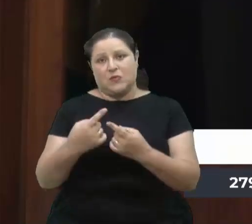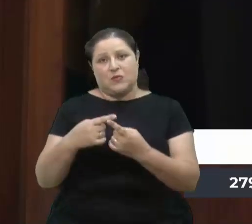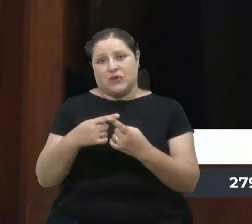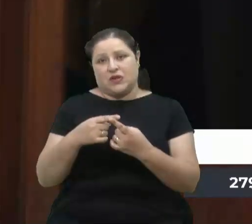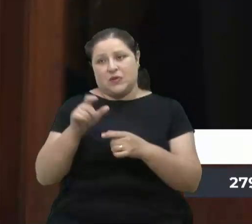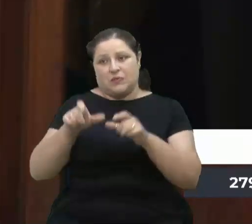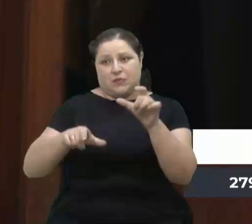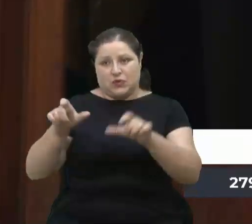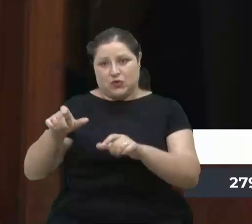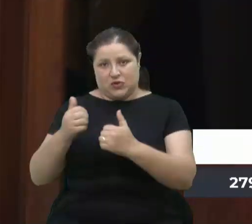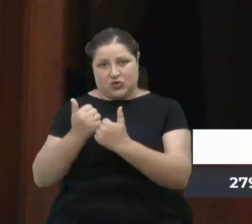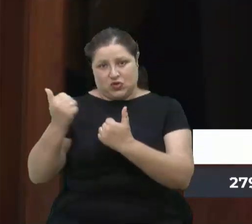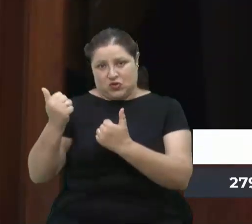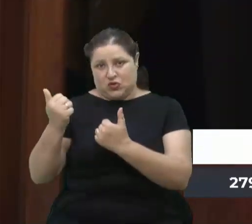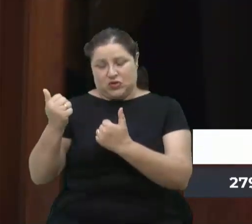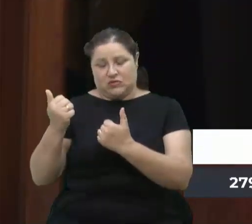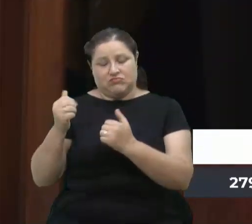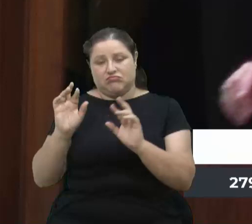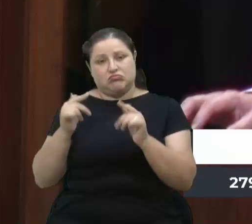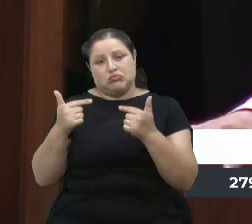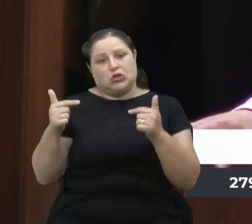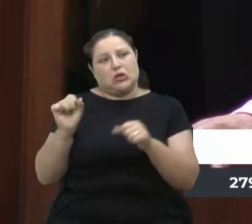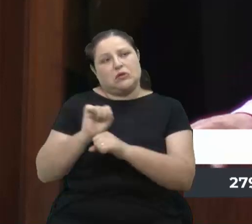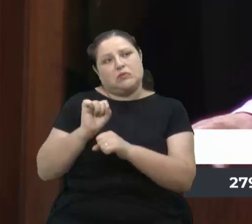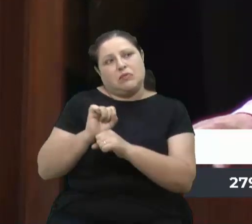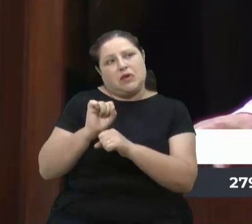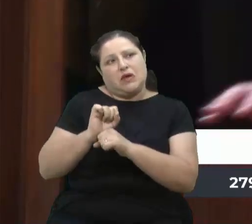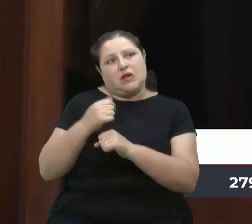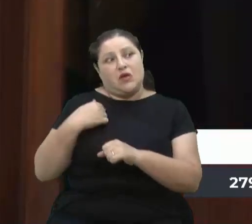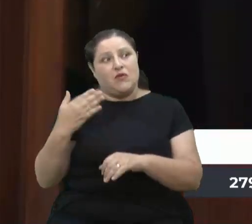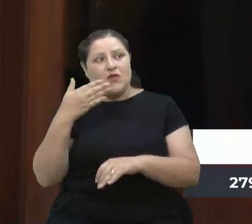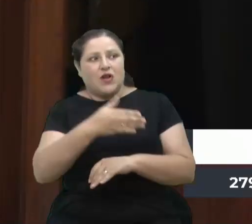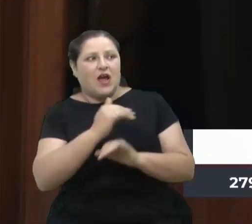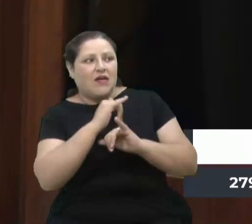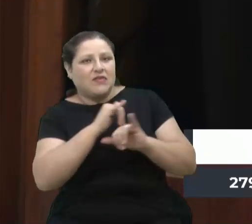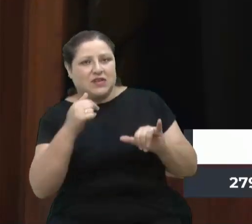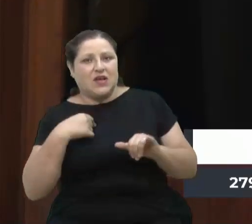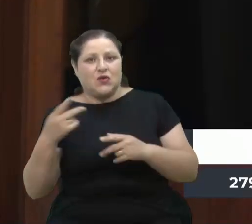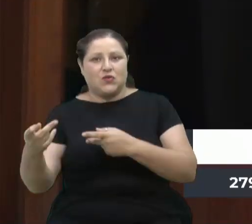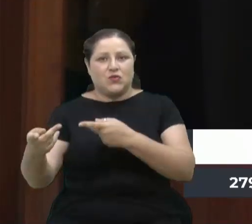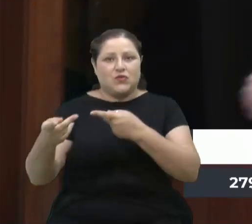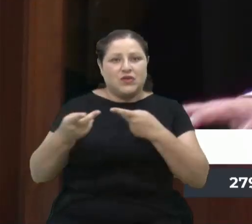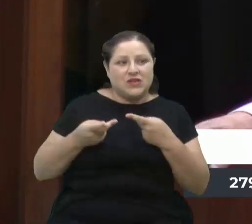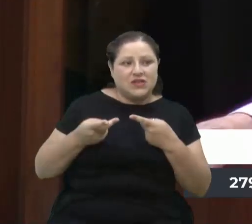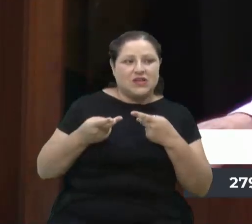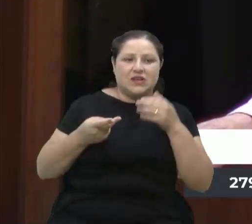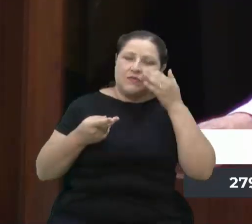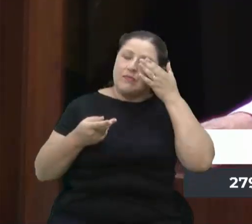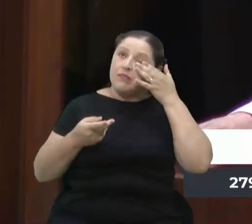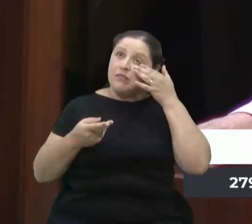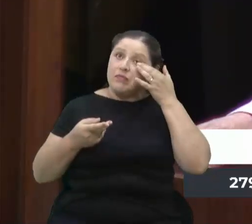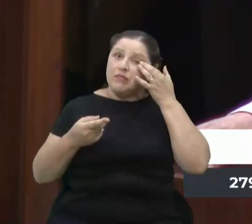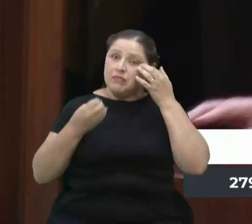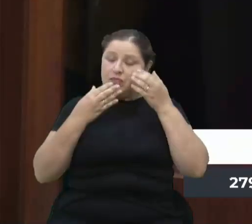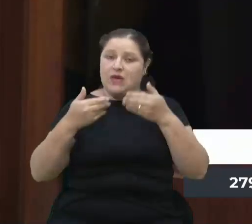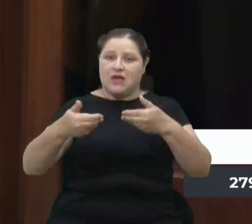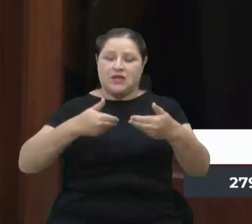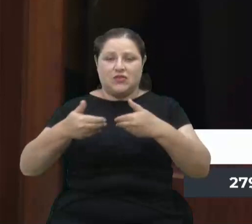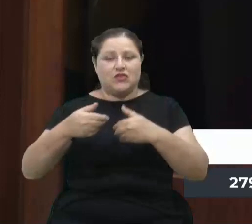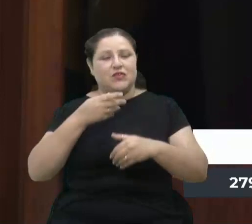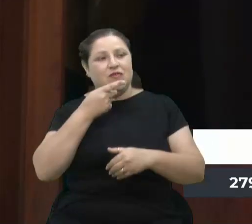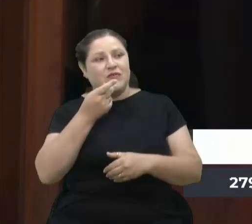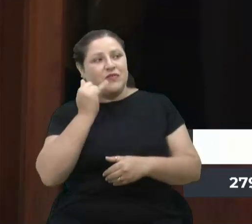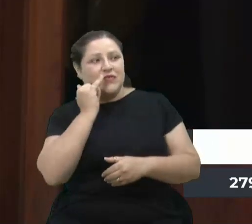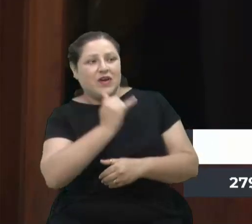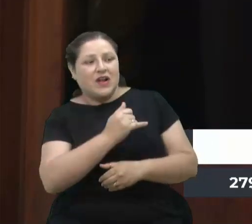que eu fosse lá para anunciar a emenda. E quando eu cheguei para fazer a visita, fui muito bem atendido e tudo mais, daí eu disse que estou trazendo boas notícias